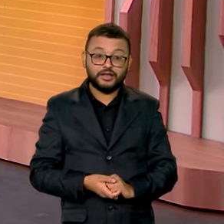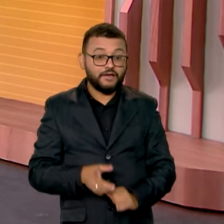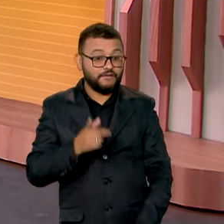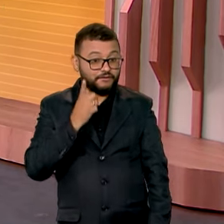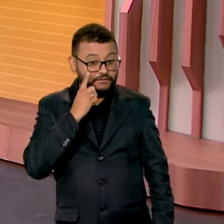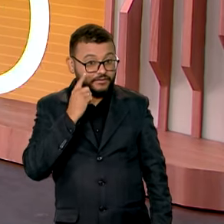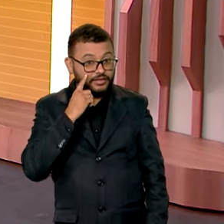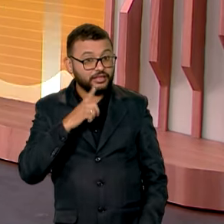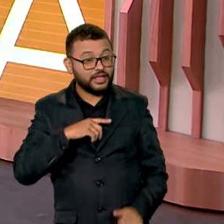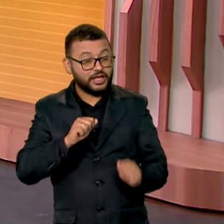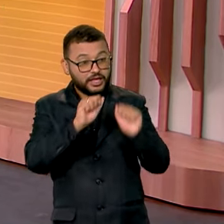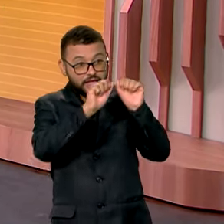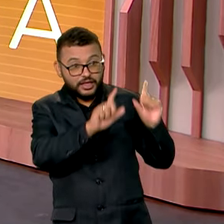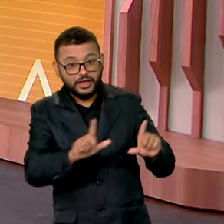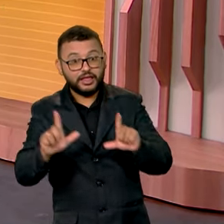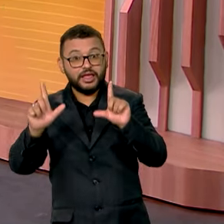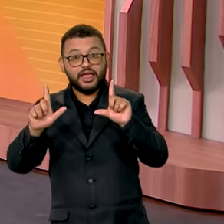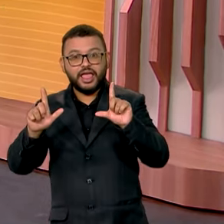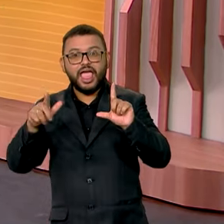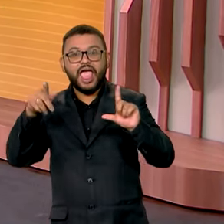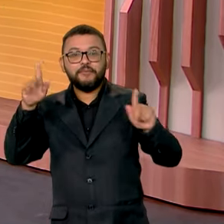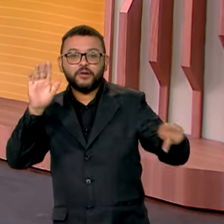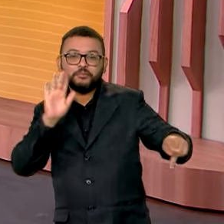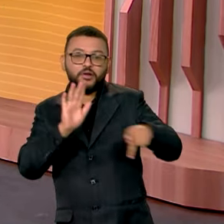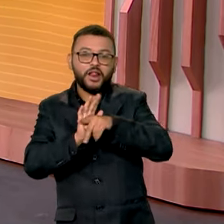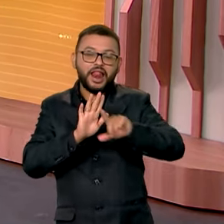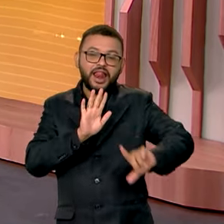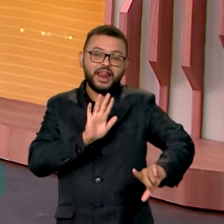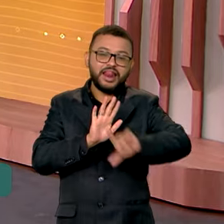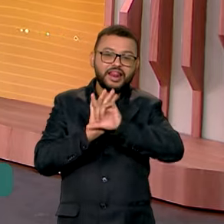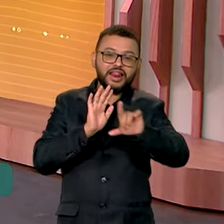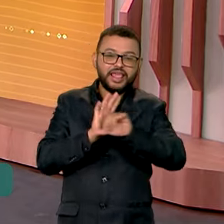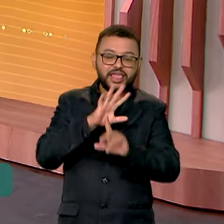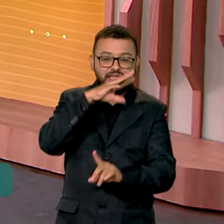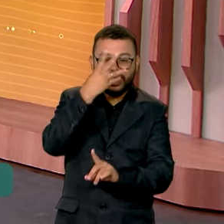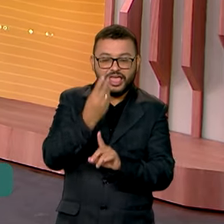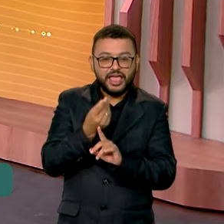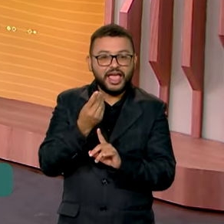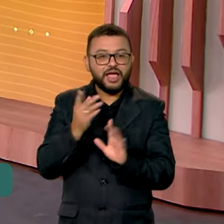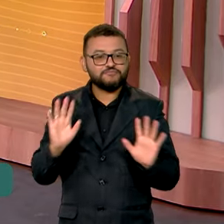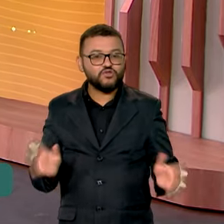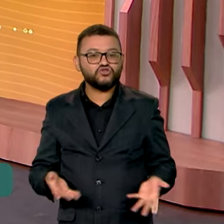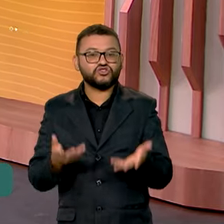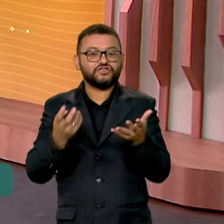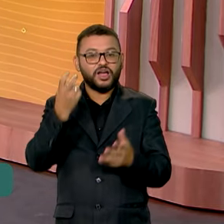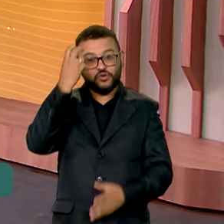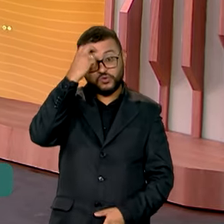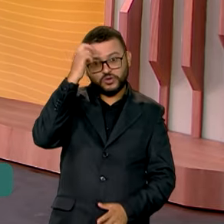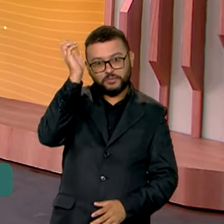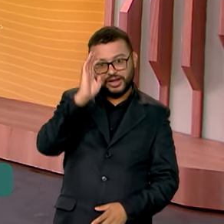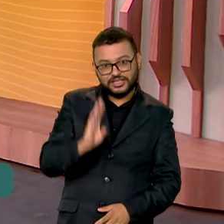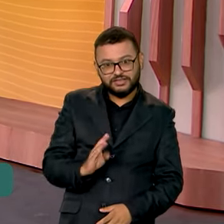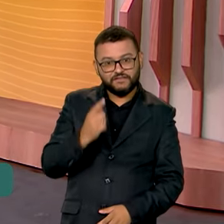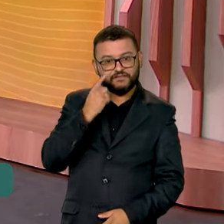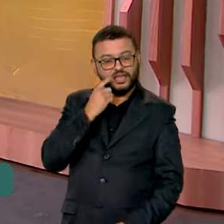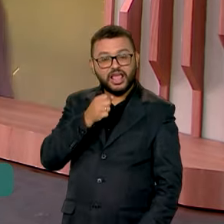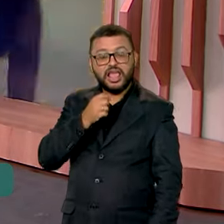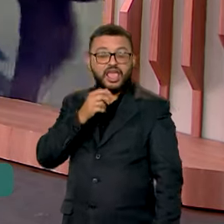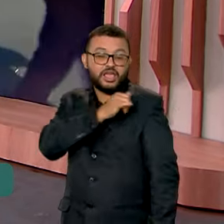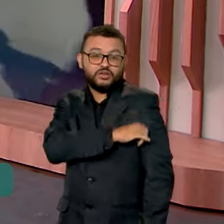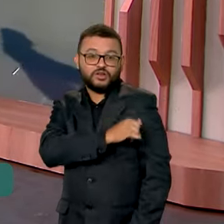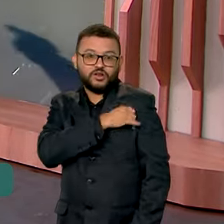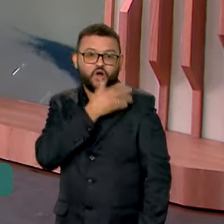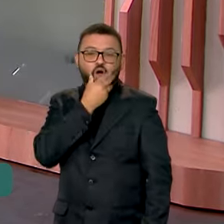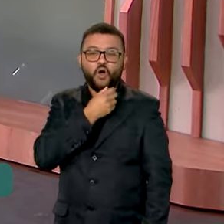ar a nova página da Lei Rouanet, que reúne informações sobre os incentivos à cultura no Brasil. Do Rio de Janeiro,